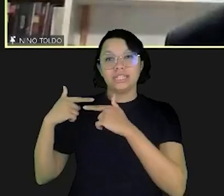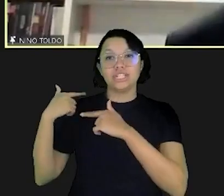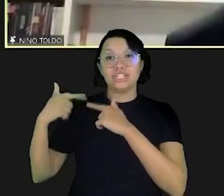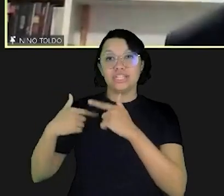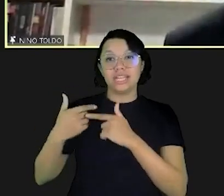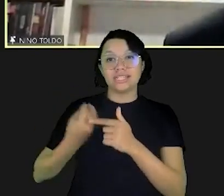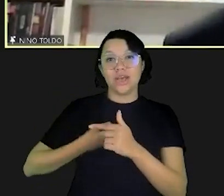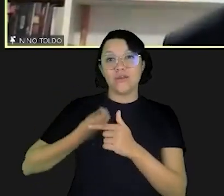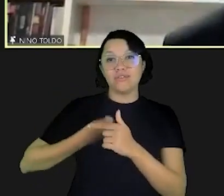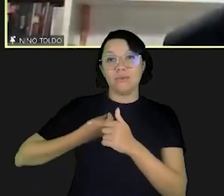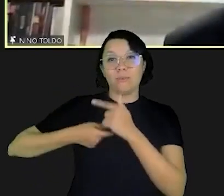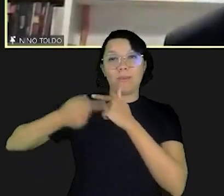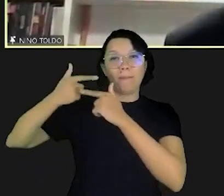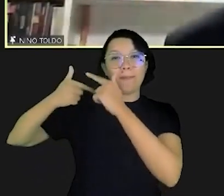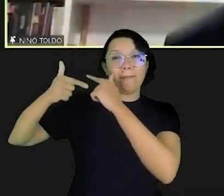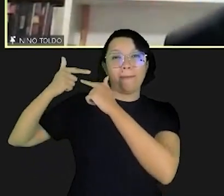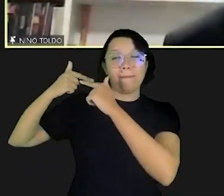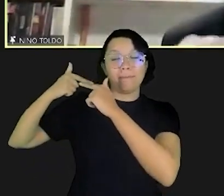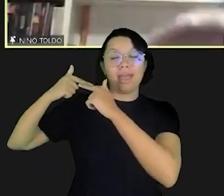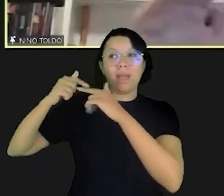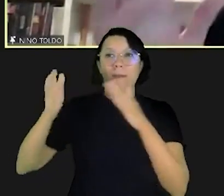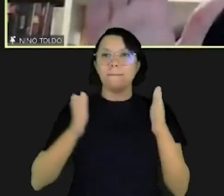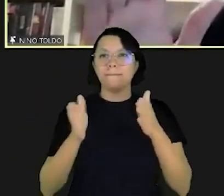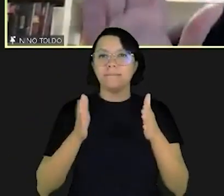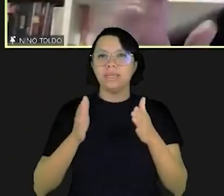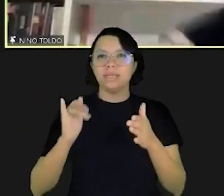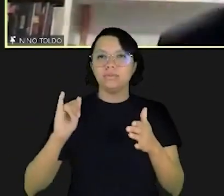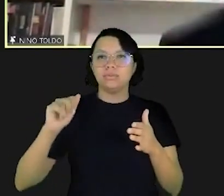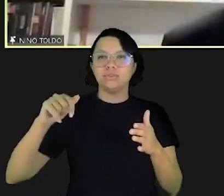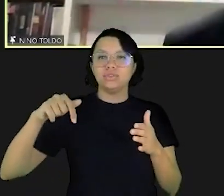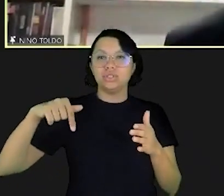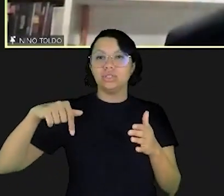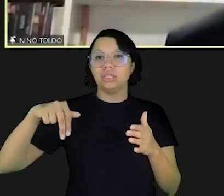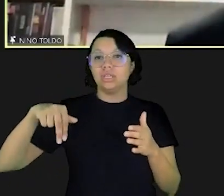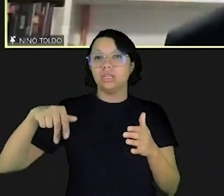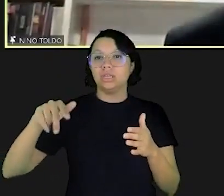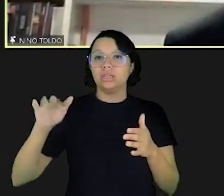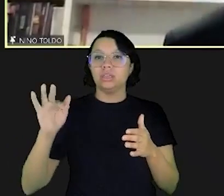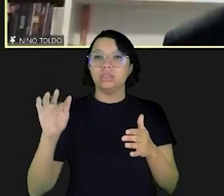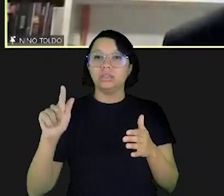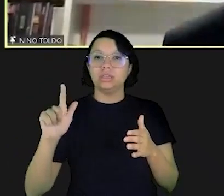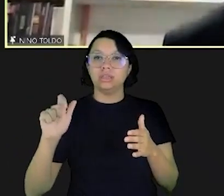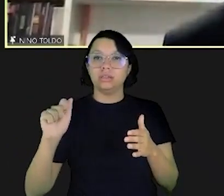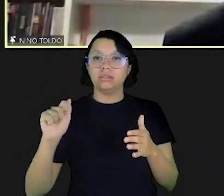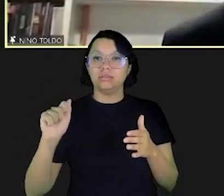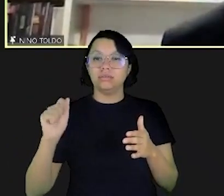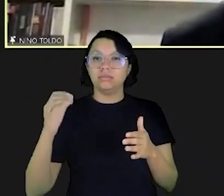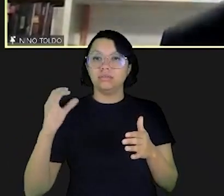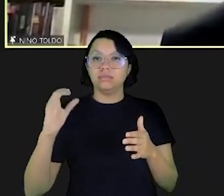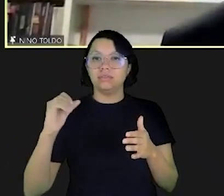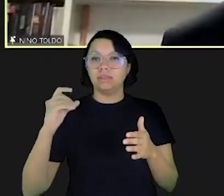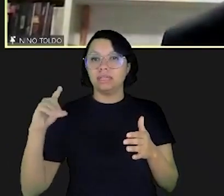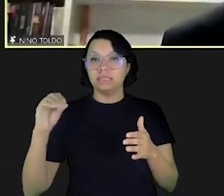nossa viveu num período de inflação bastante elevada e as pessoas não tinham a